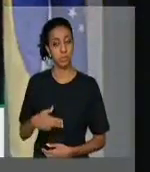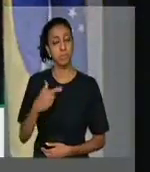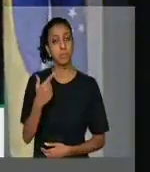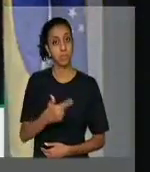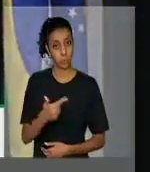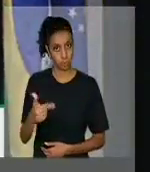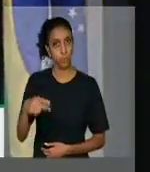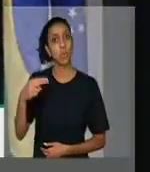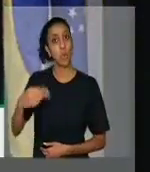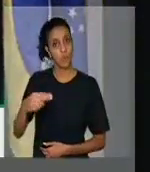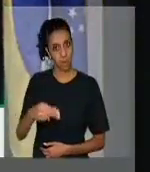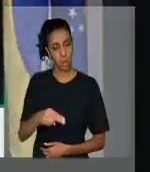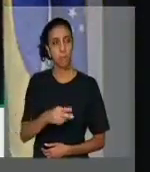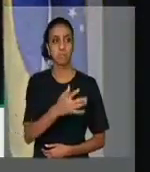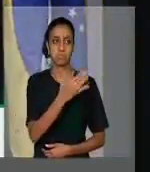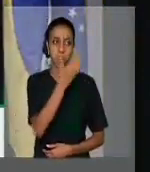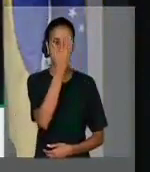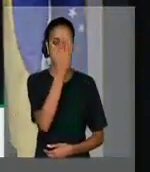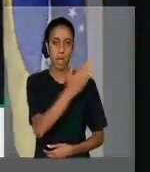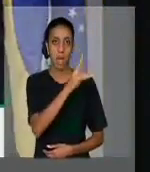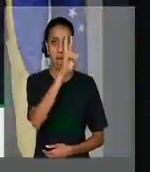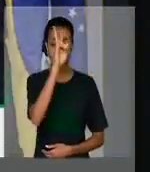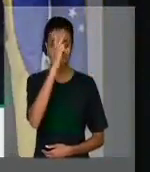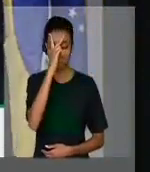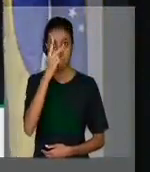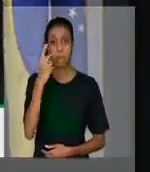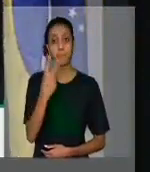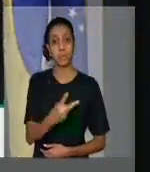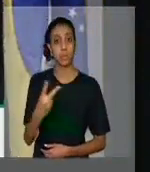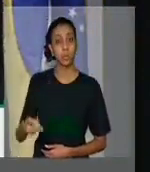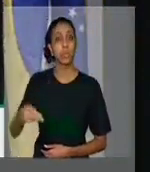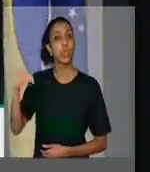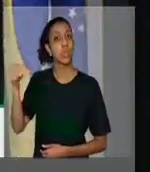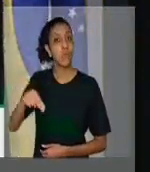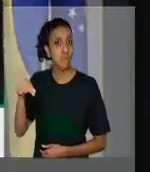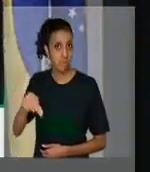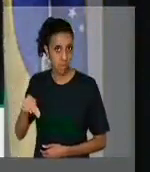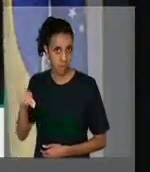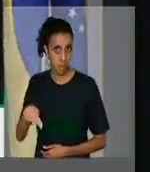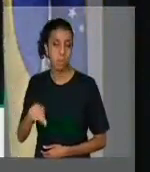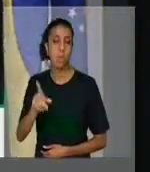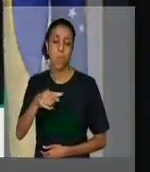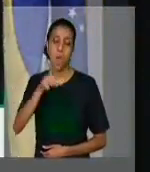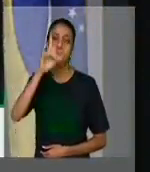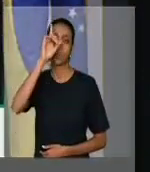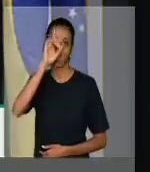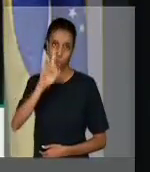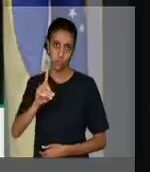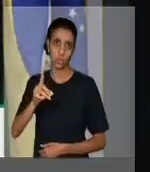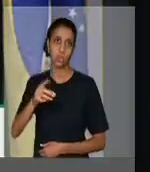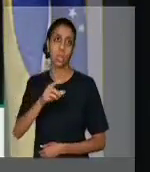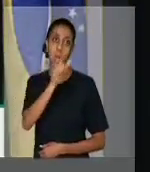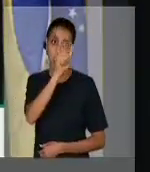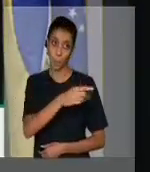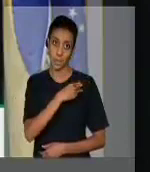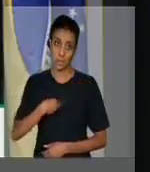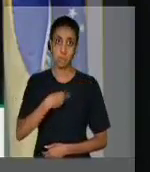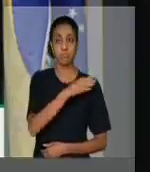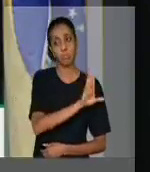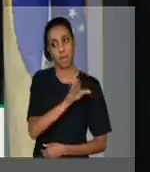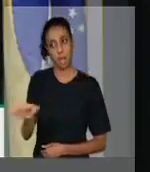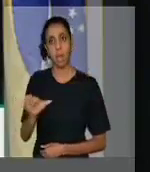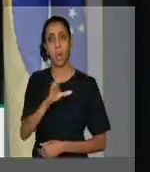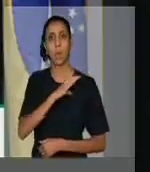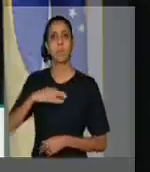novembro. Obrigado, deputado Érico. 25, 22 de novembro é o dia em que o ministro vai estar na Comissão de